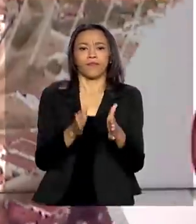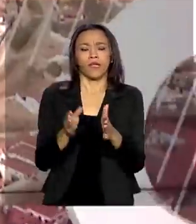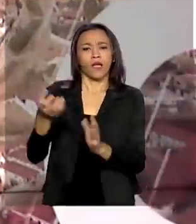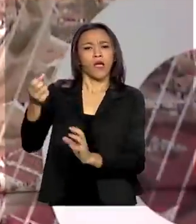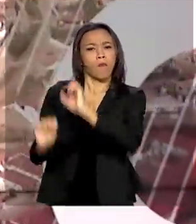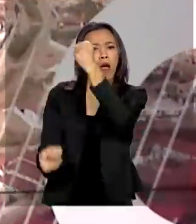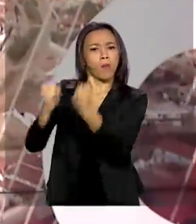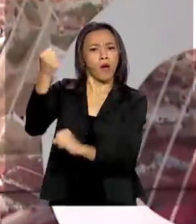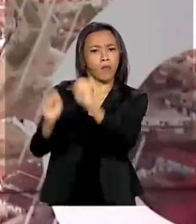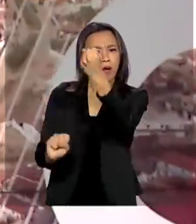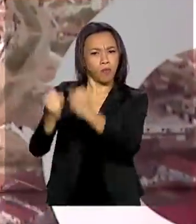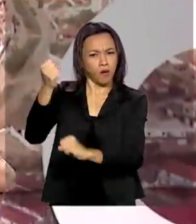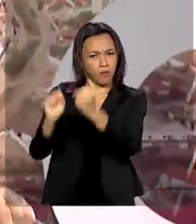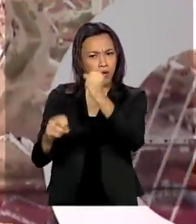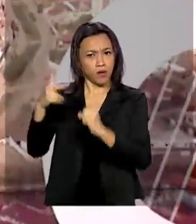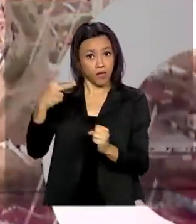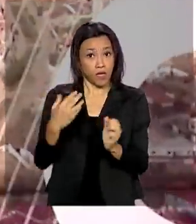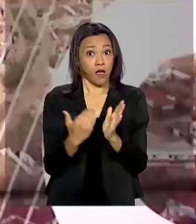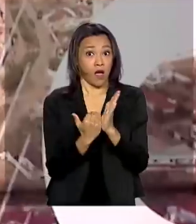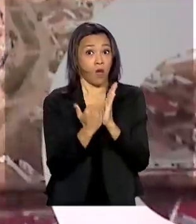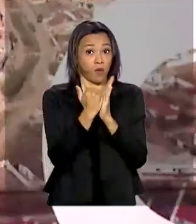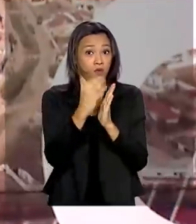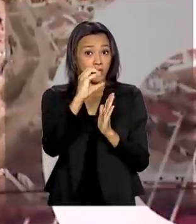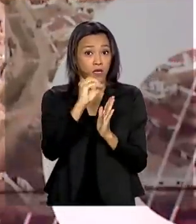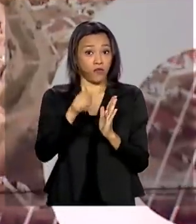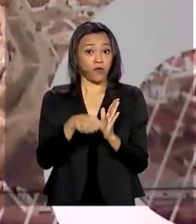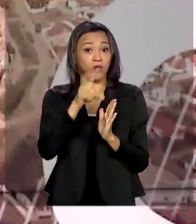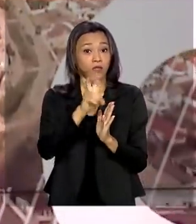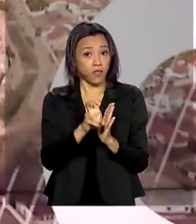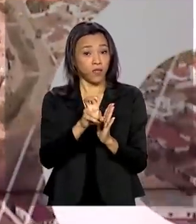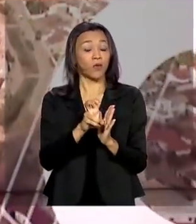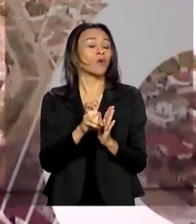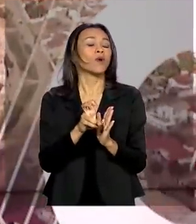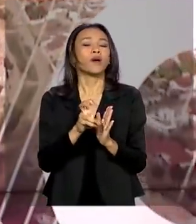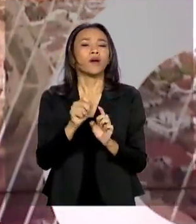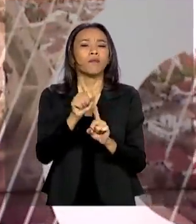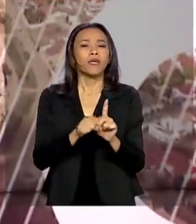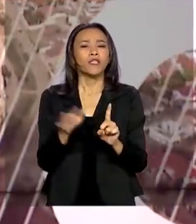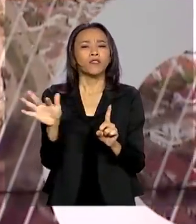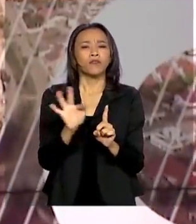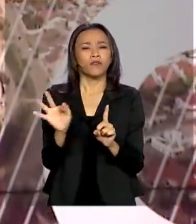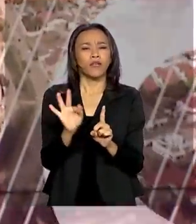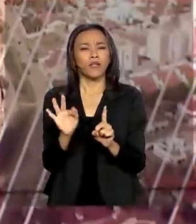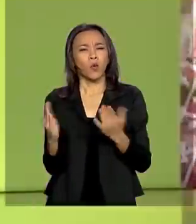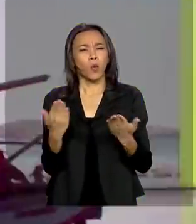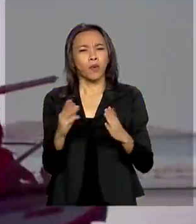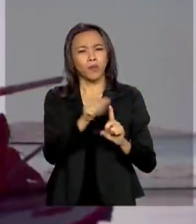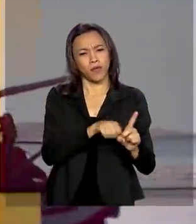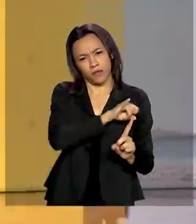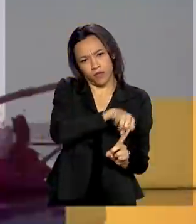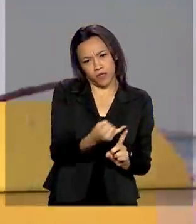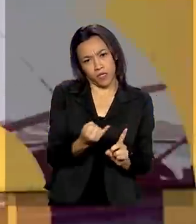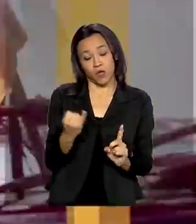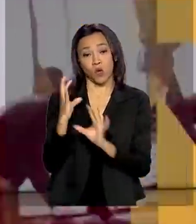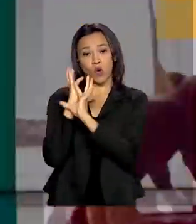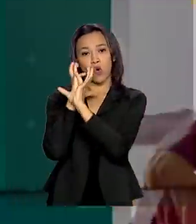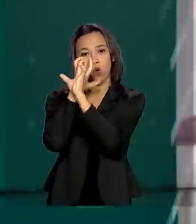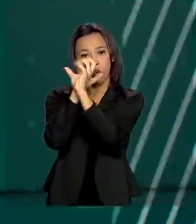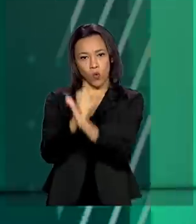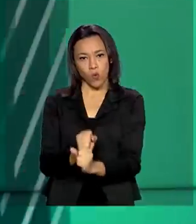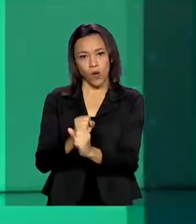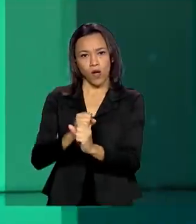0,5% agora em fevereiro, na comparação com o mês de janeiro. Já no acumulado do ano, a atividade